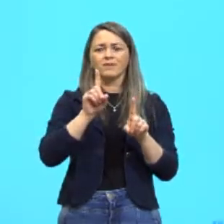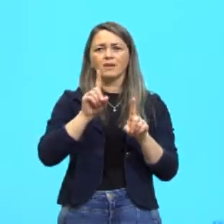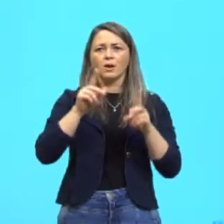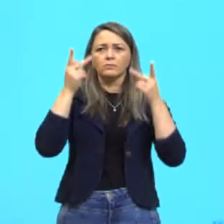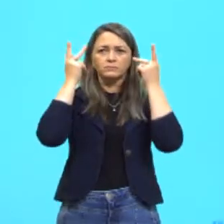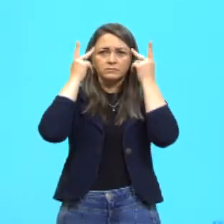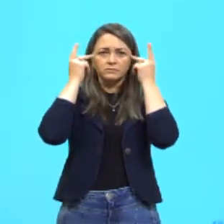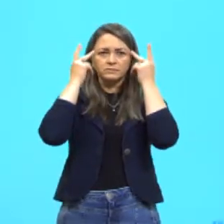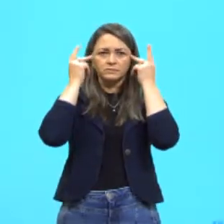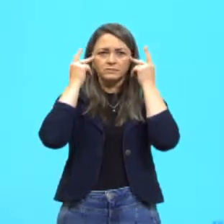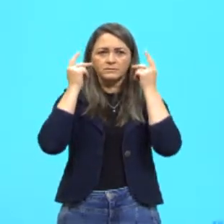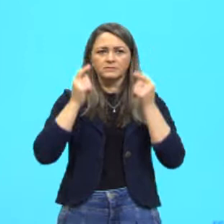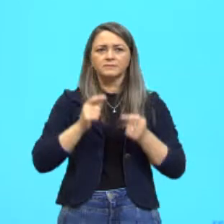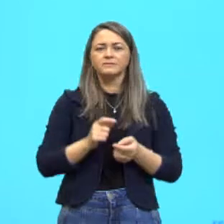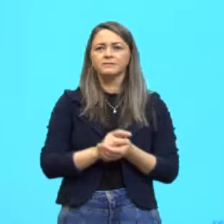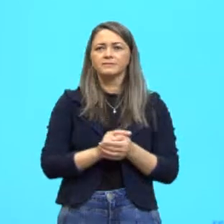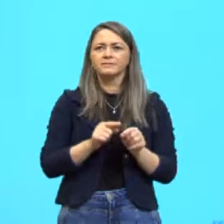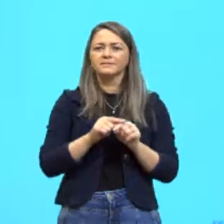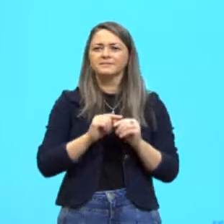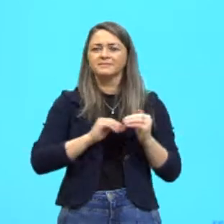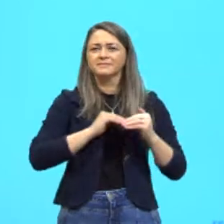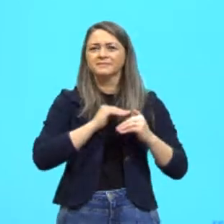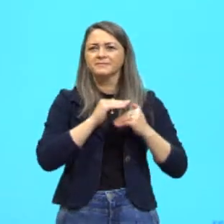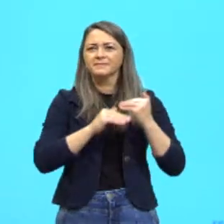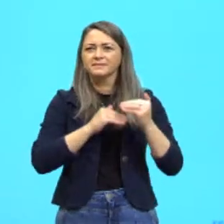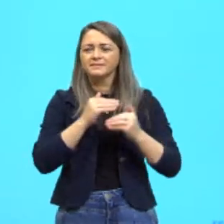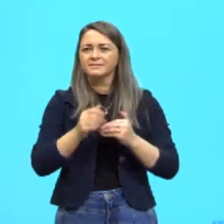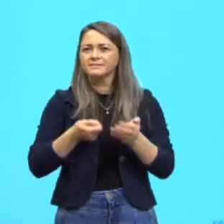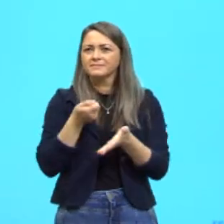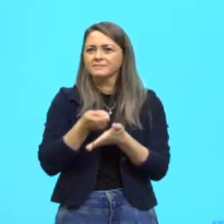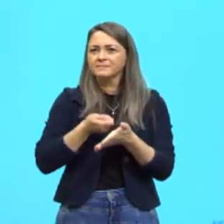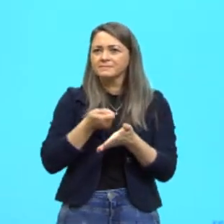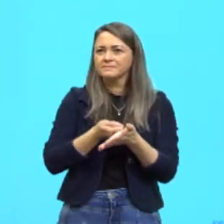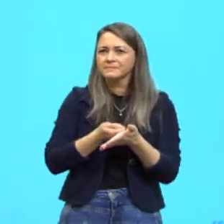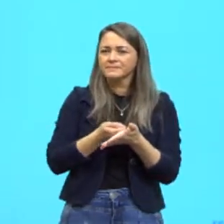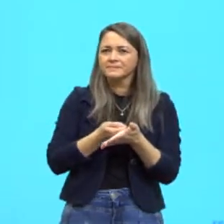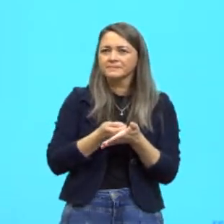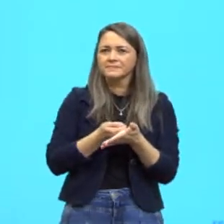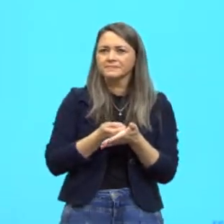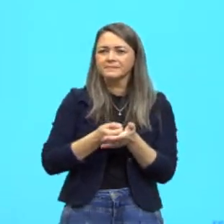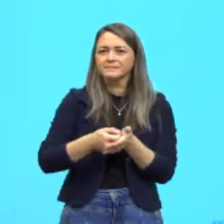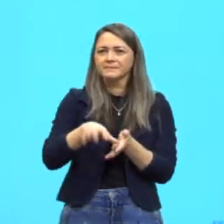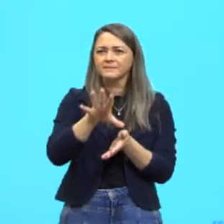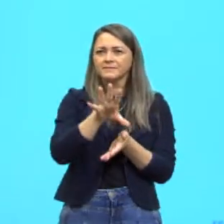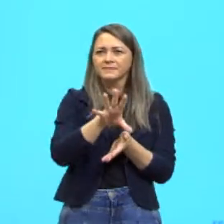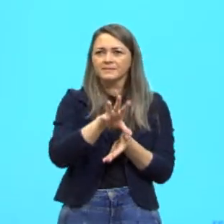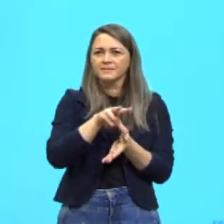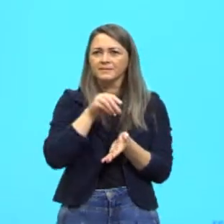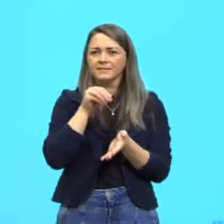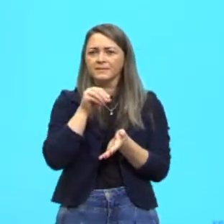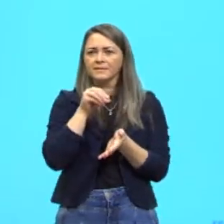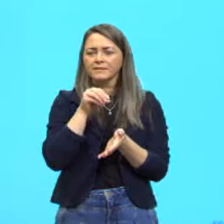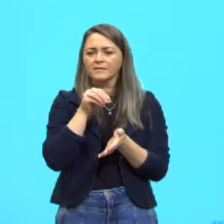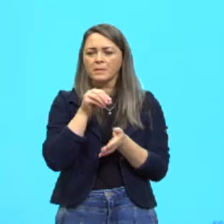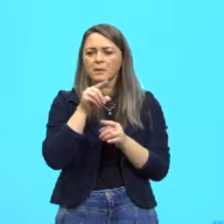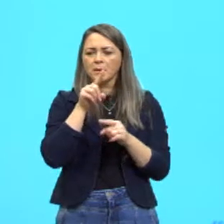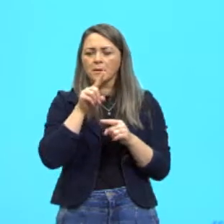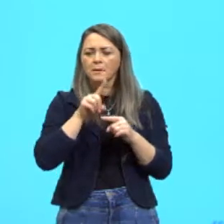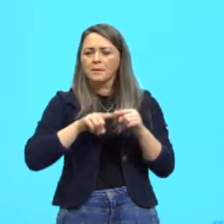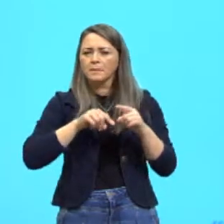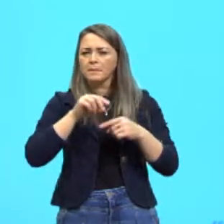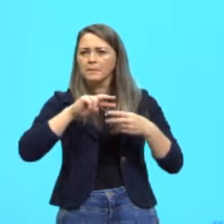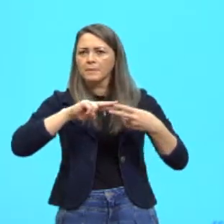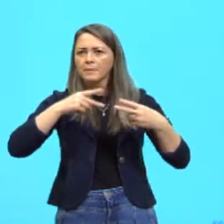É o processo em que nós tentamos pegar um material genético e